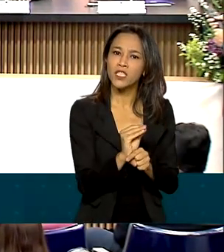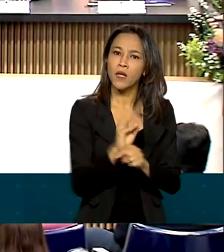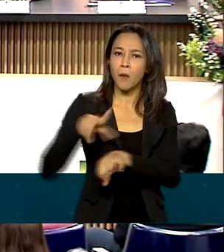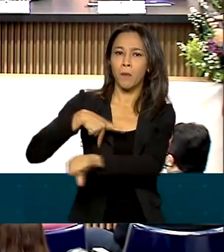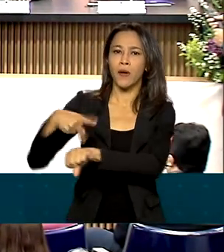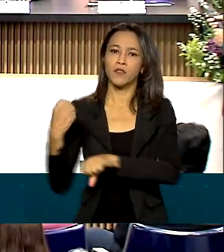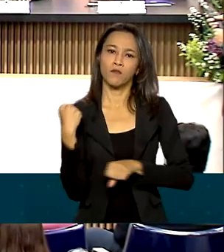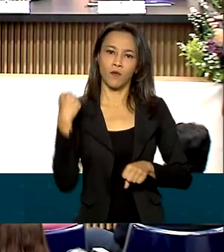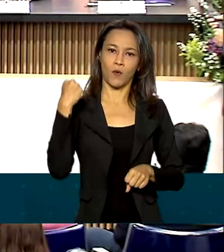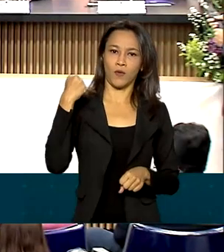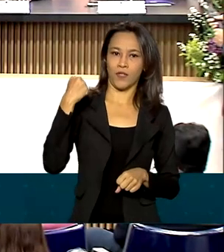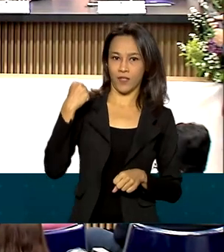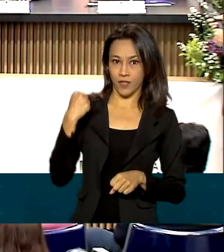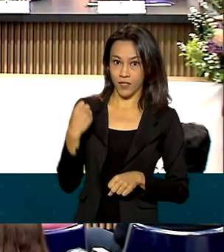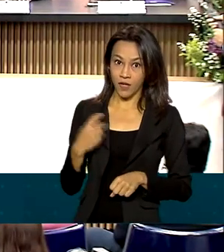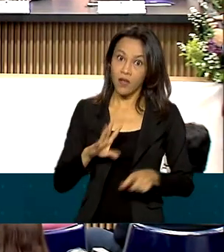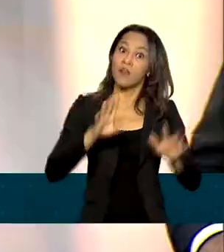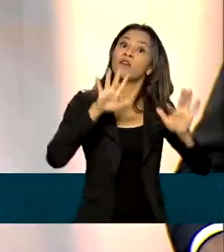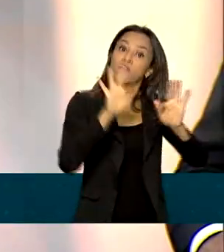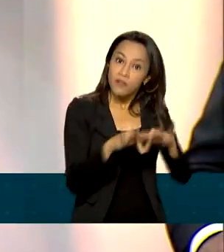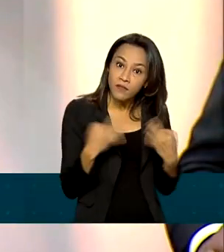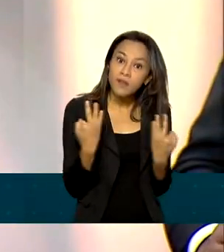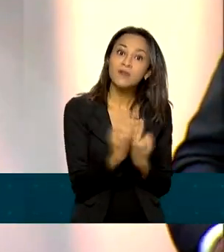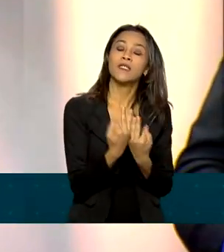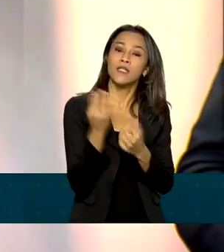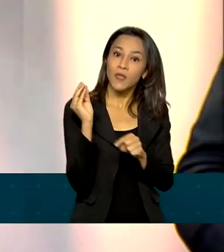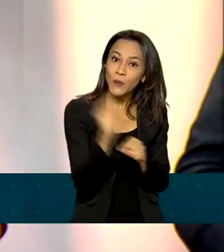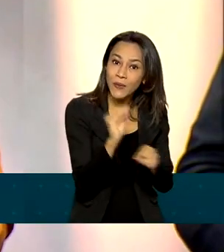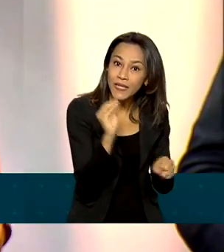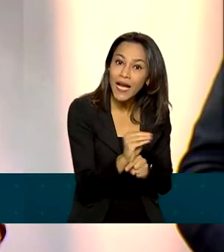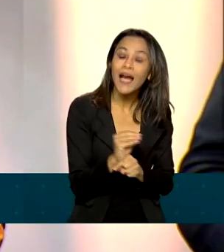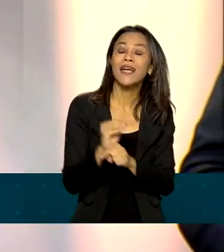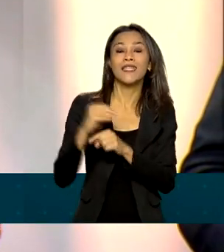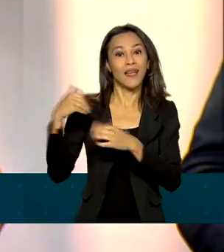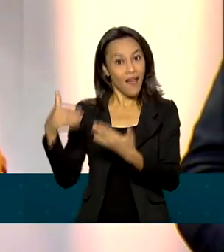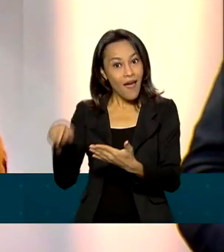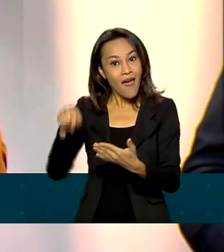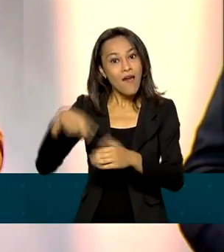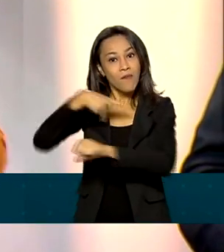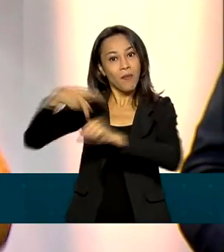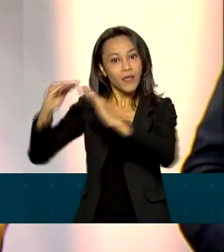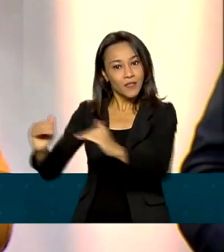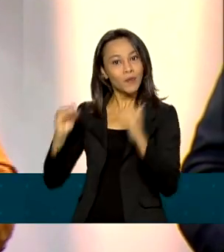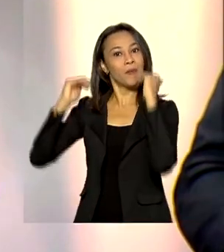Família cuidada é nação soberana. Família protegida é nação próspera.